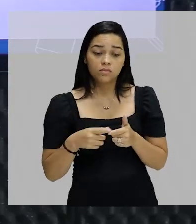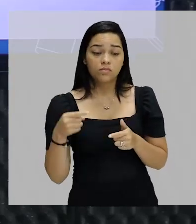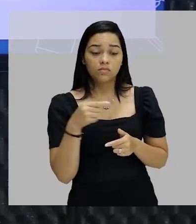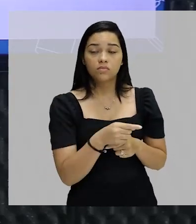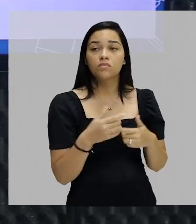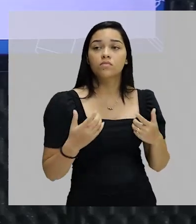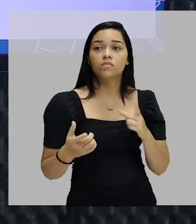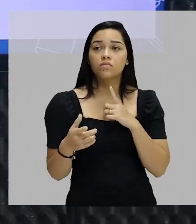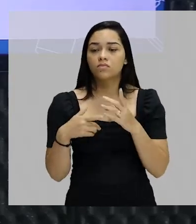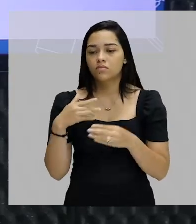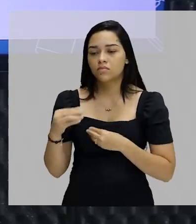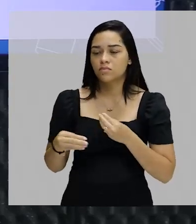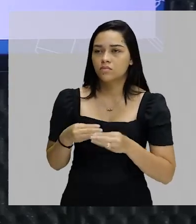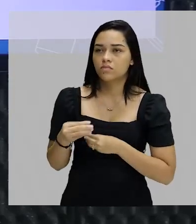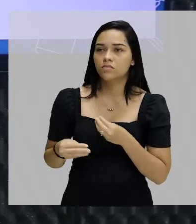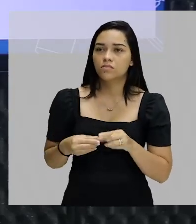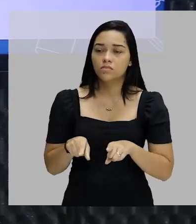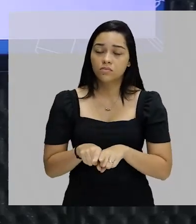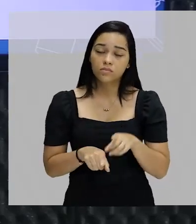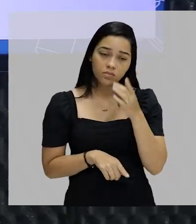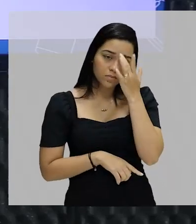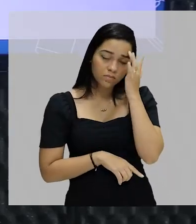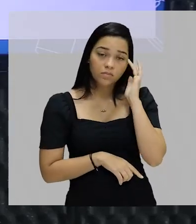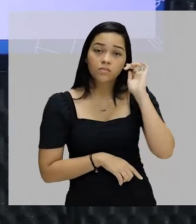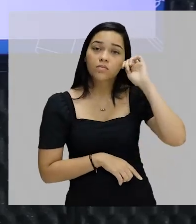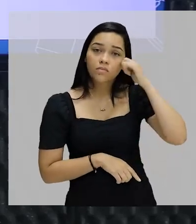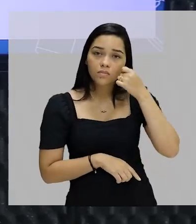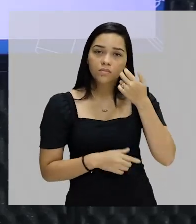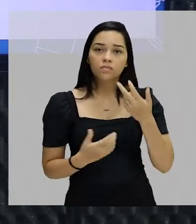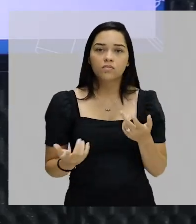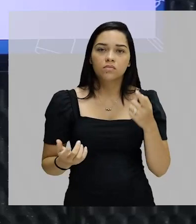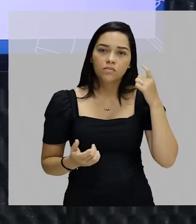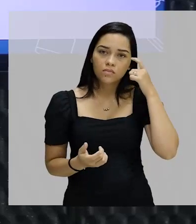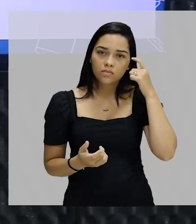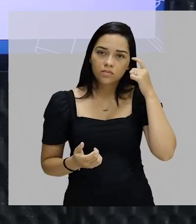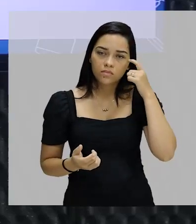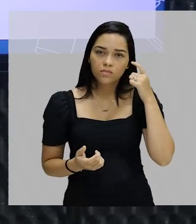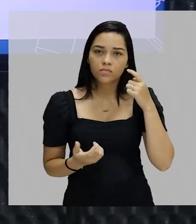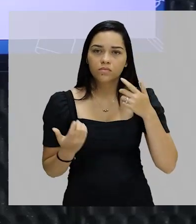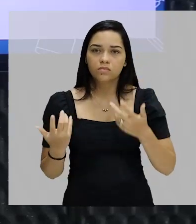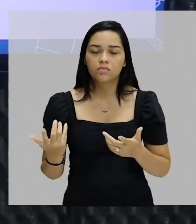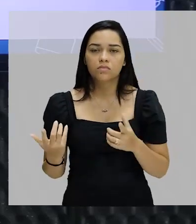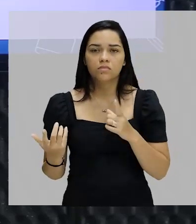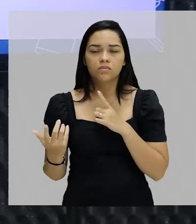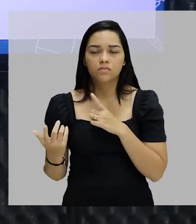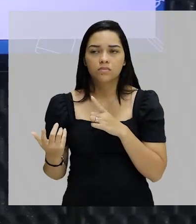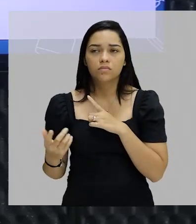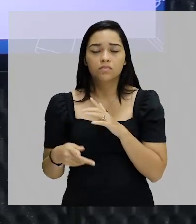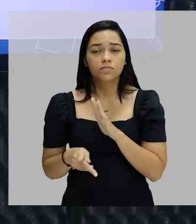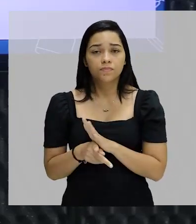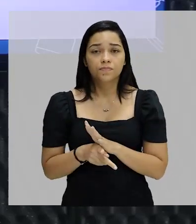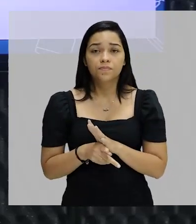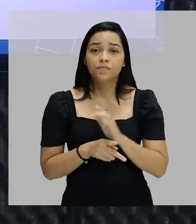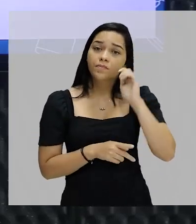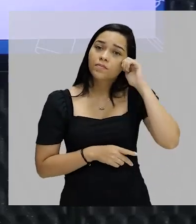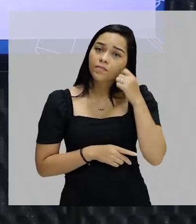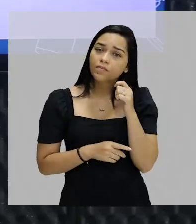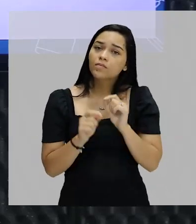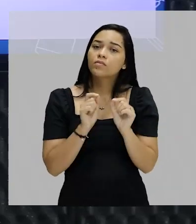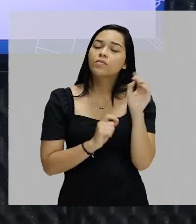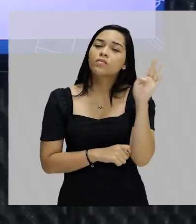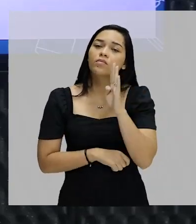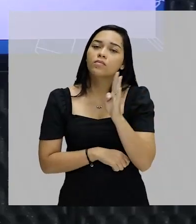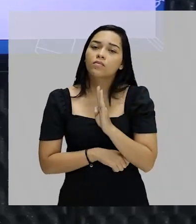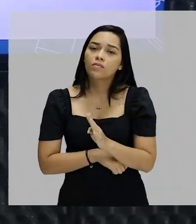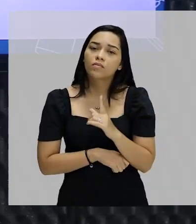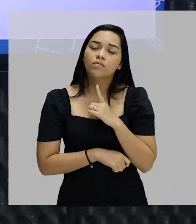ele é a mestiçagem e os negros. Então ele acha que esse critério racial, a questão racial é o que levaria o Brasil